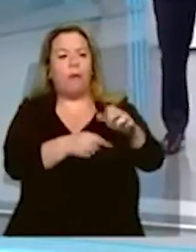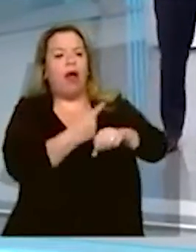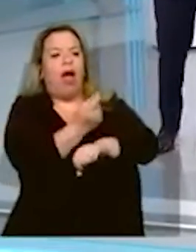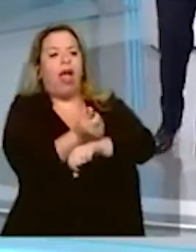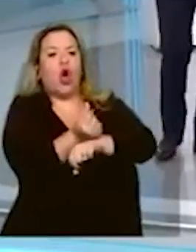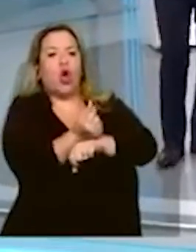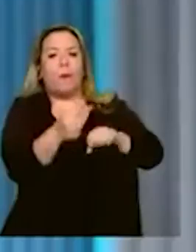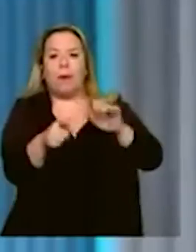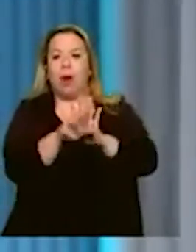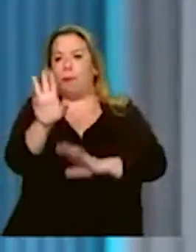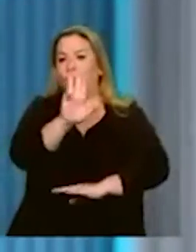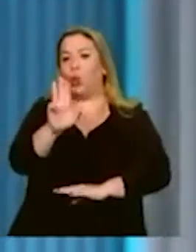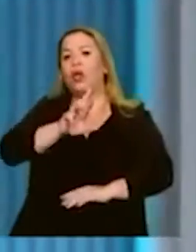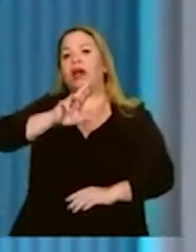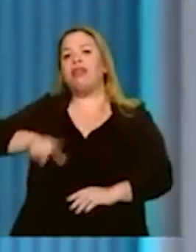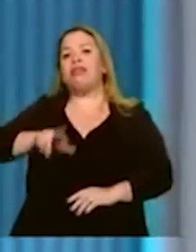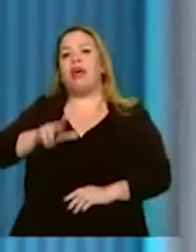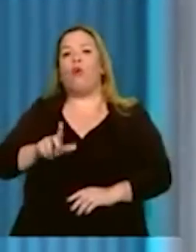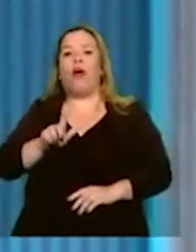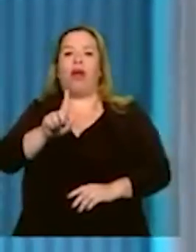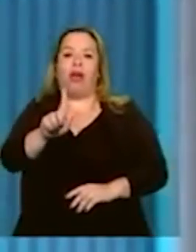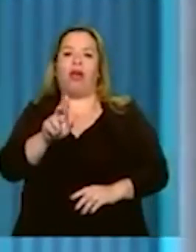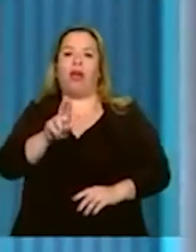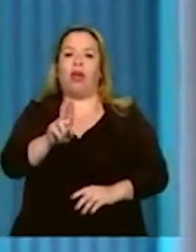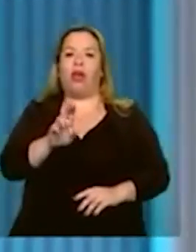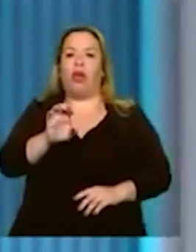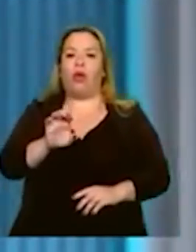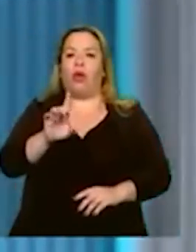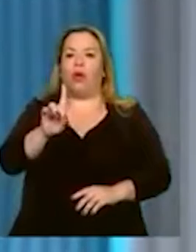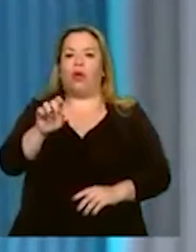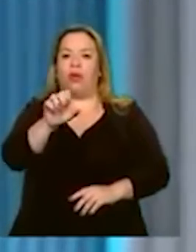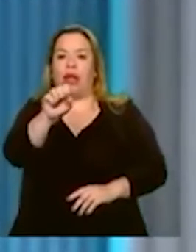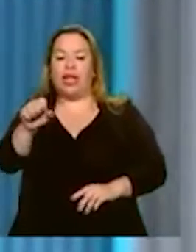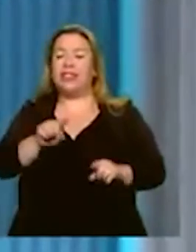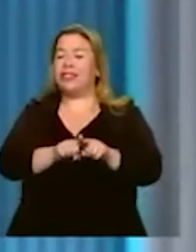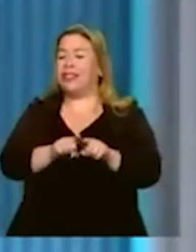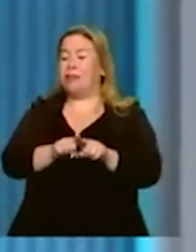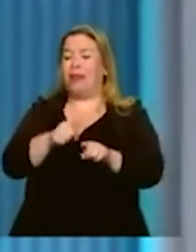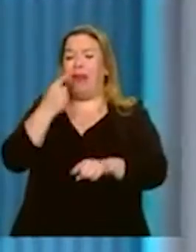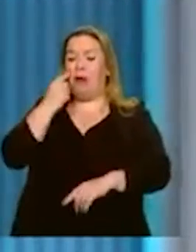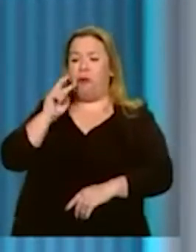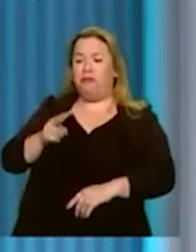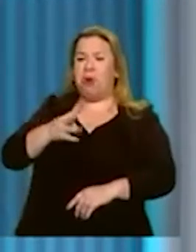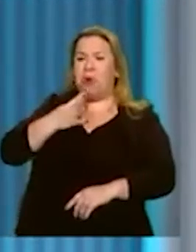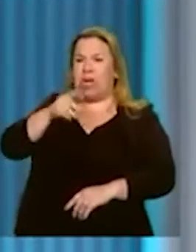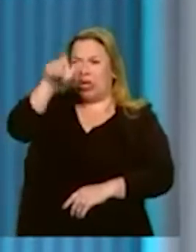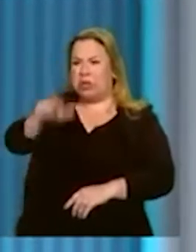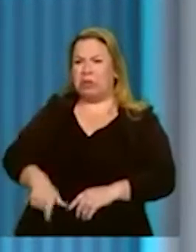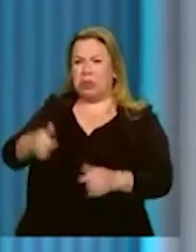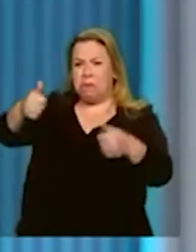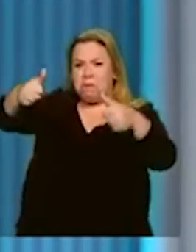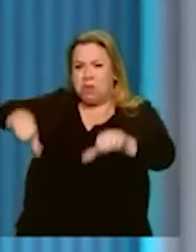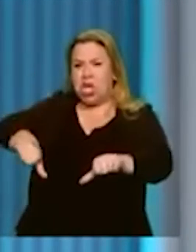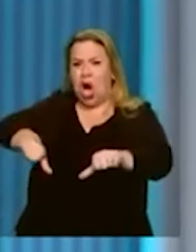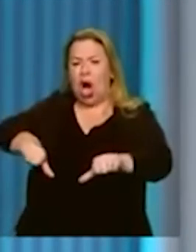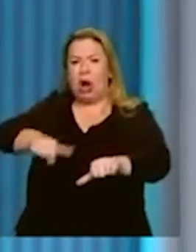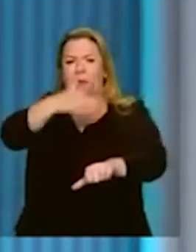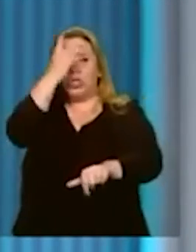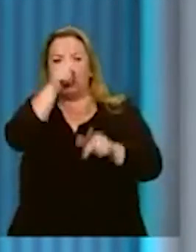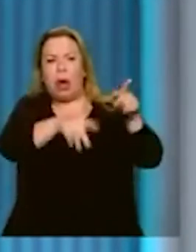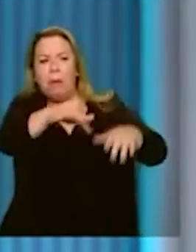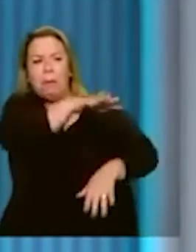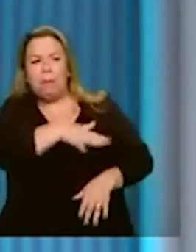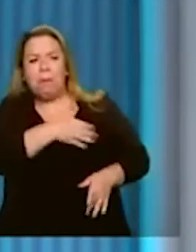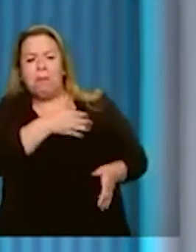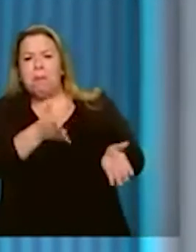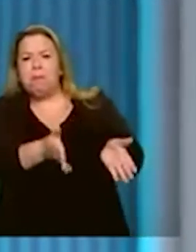Por uma razão. Eu não conheci ninguém mais cruel com os pobres do que o Guedes. Nenhum real de reajuste do